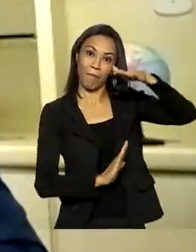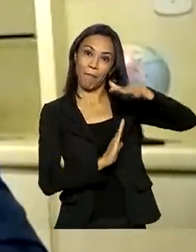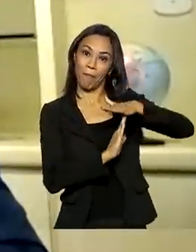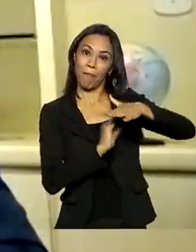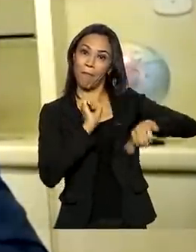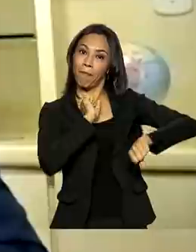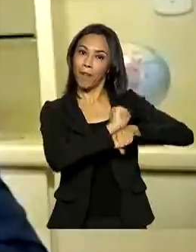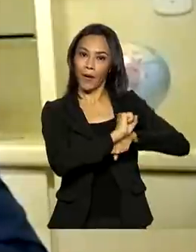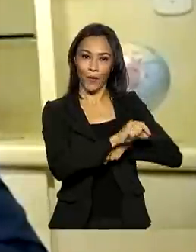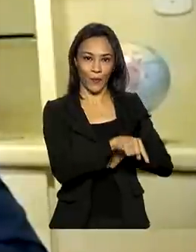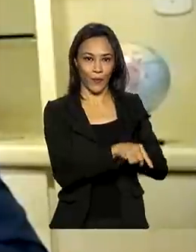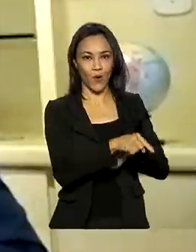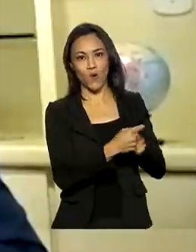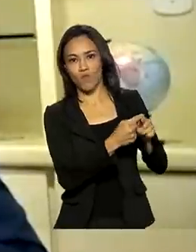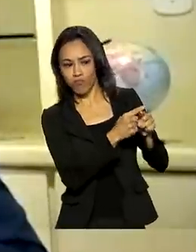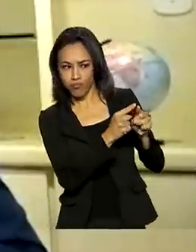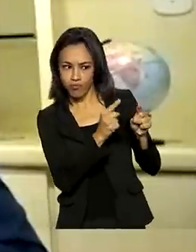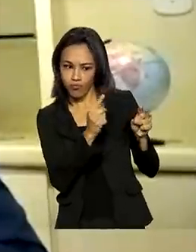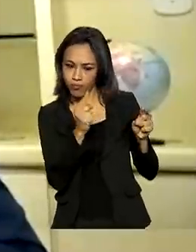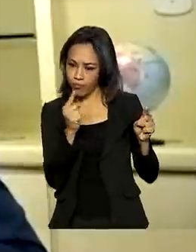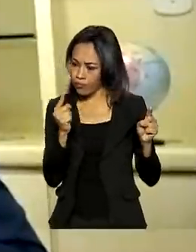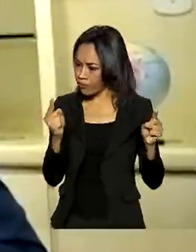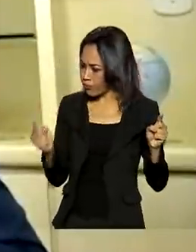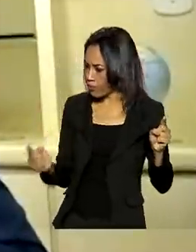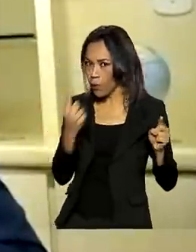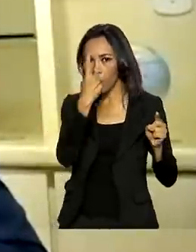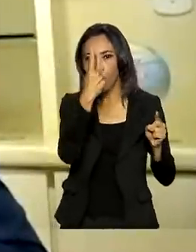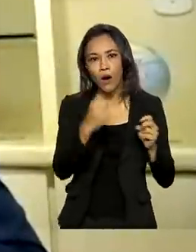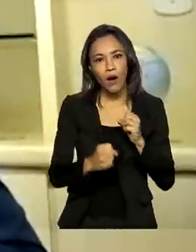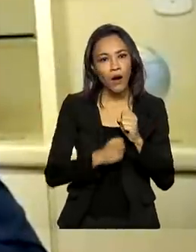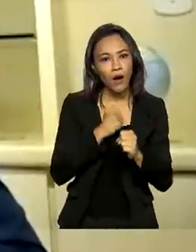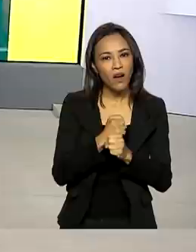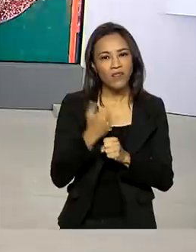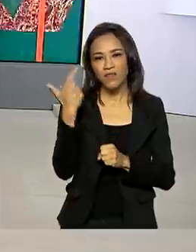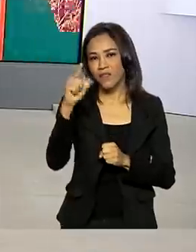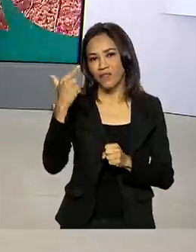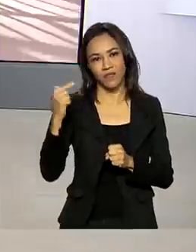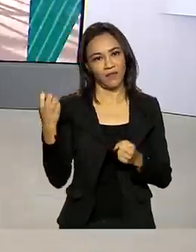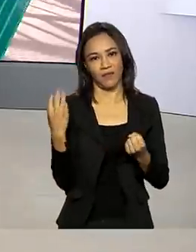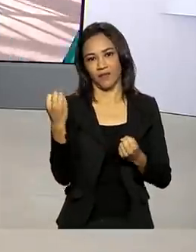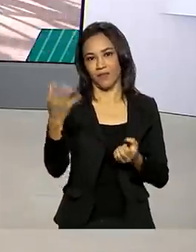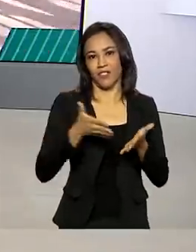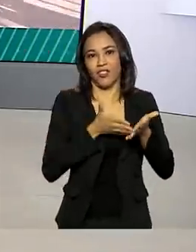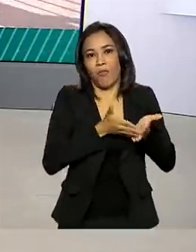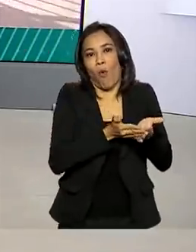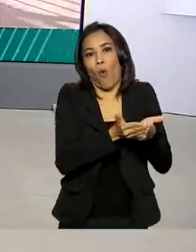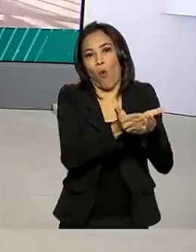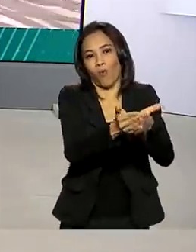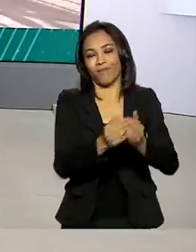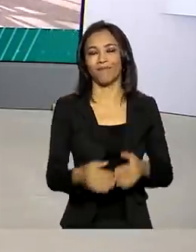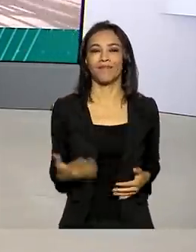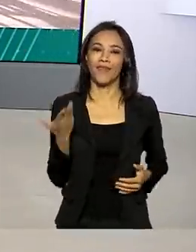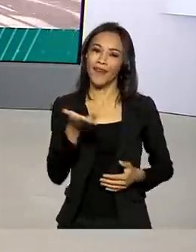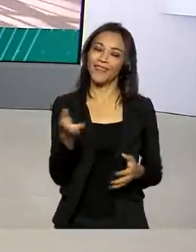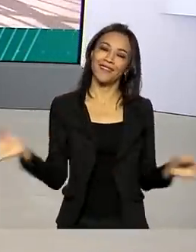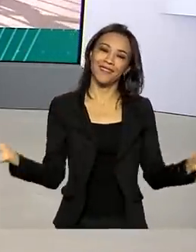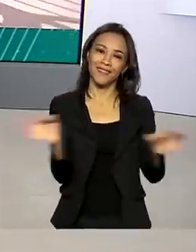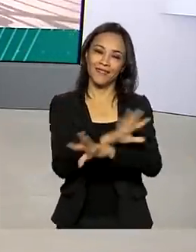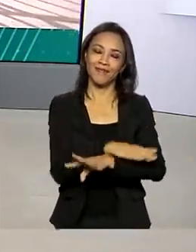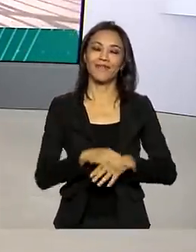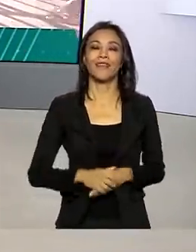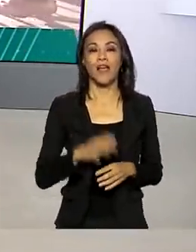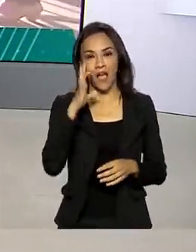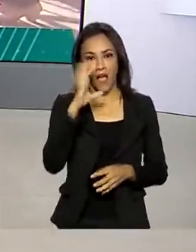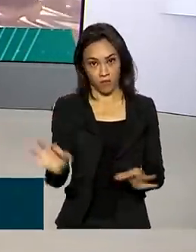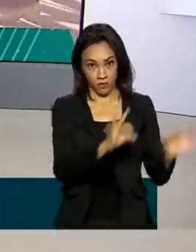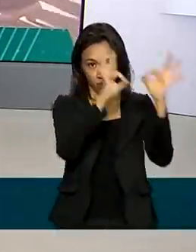tivemos aí um ano, praticamente, sem cruzeiros. É isso, a gente fica por aqui para rever as